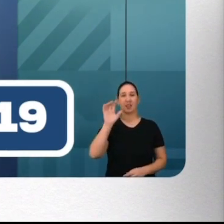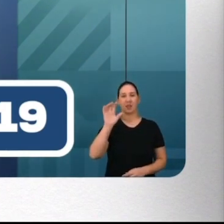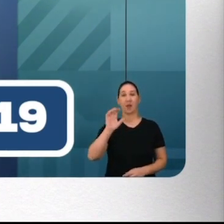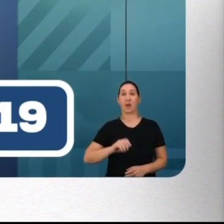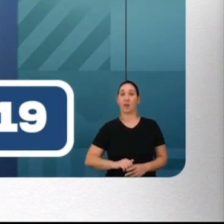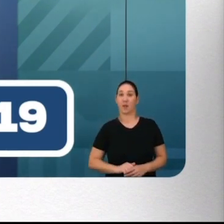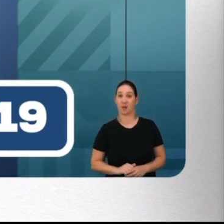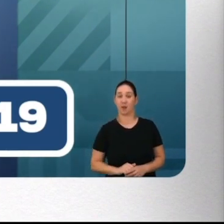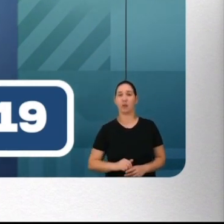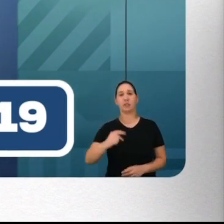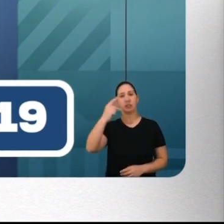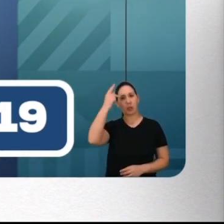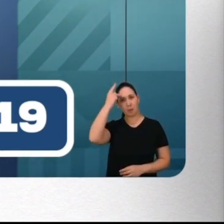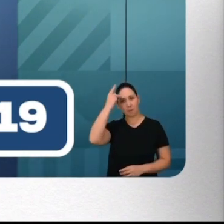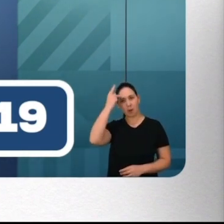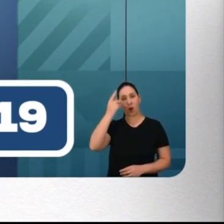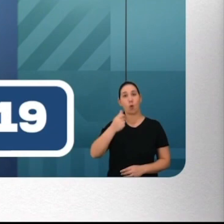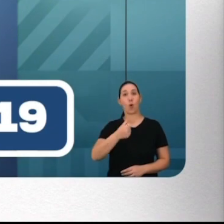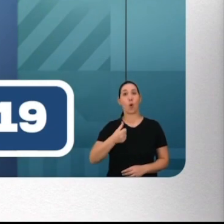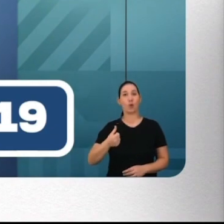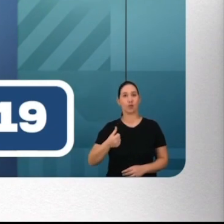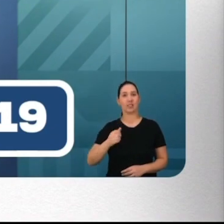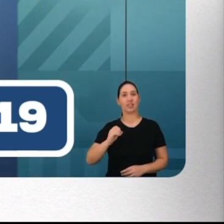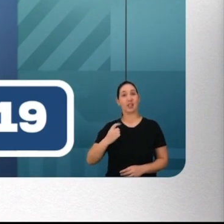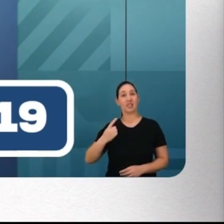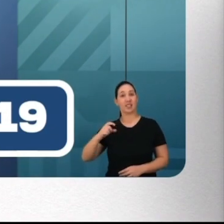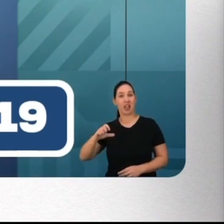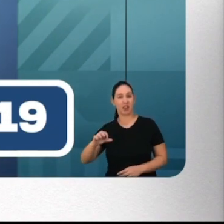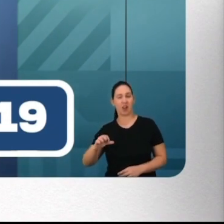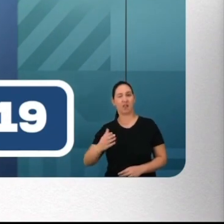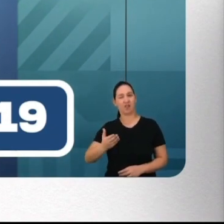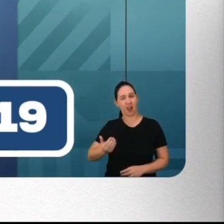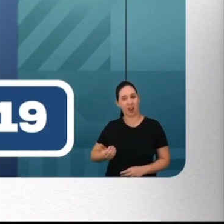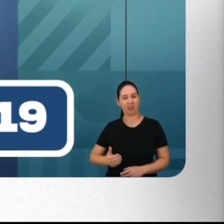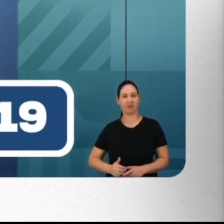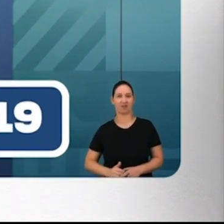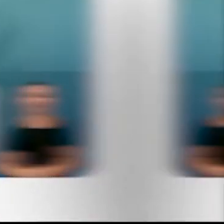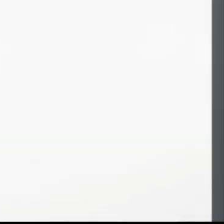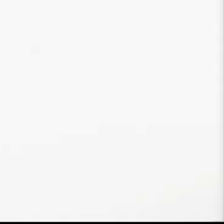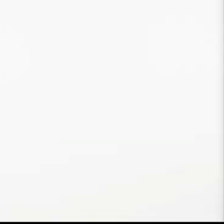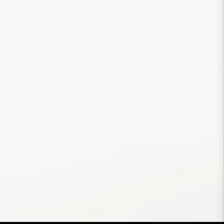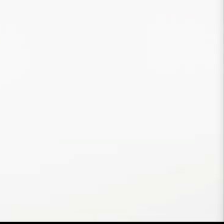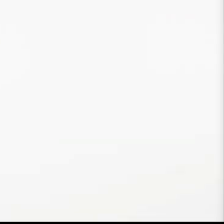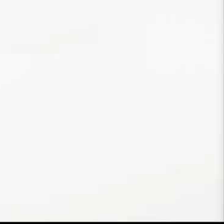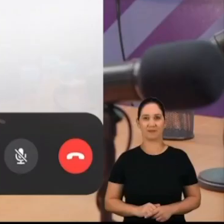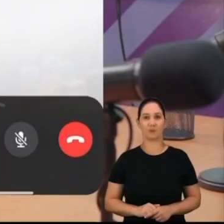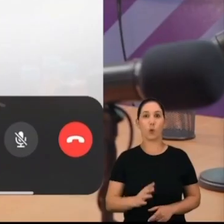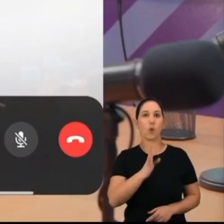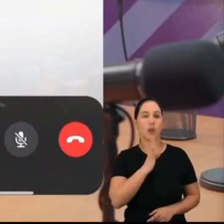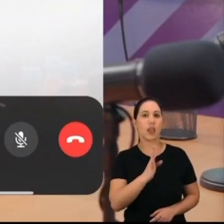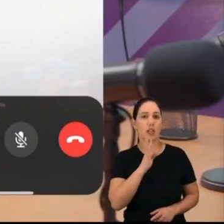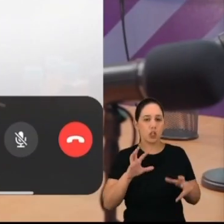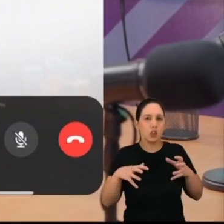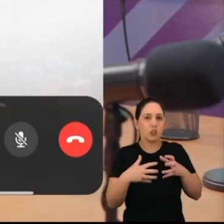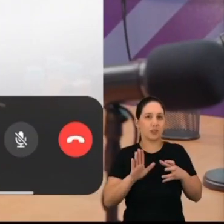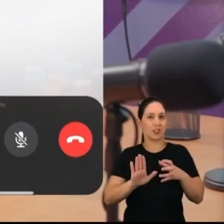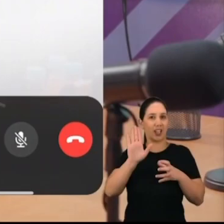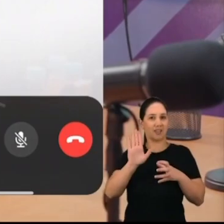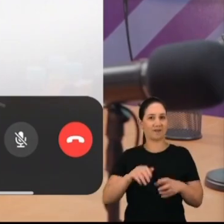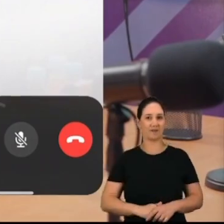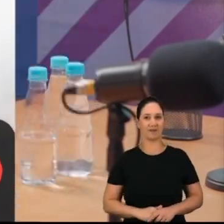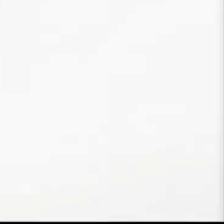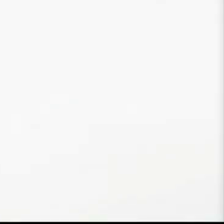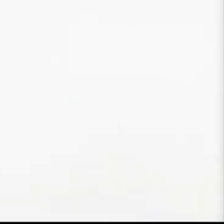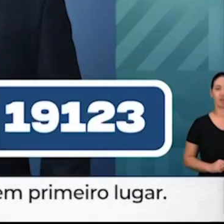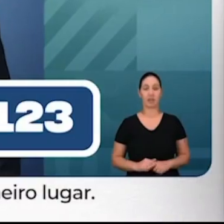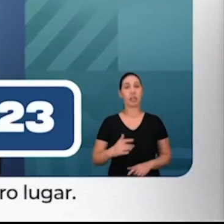deputada estadual. Por São Paulo, é 11019. Se apruma, Jão. Conheça o nosso time